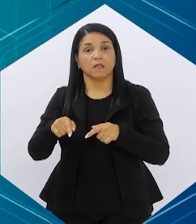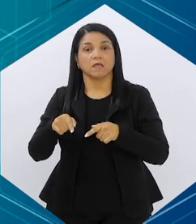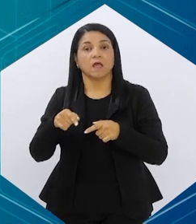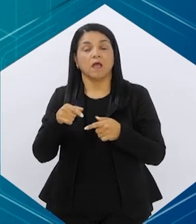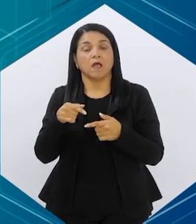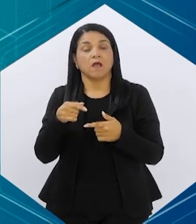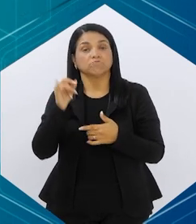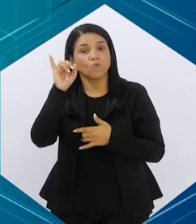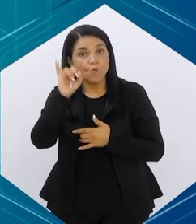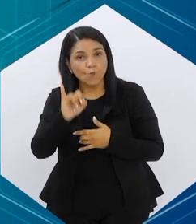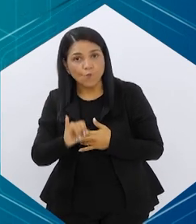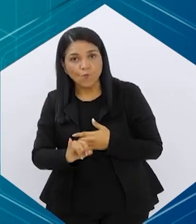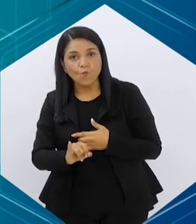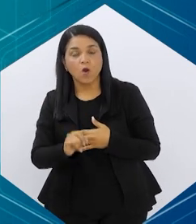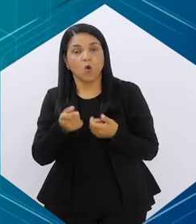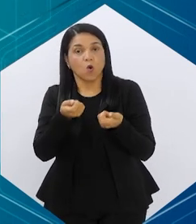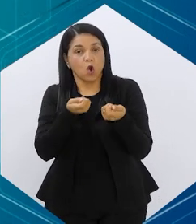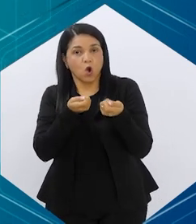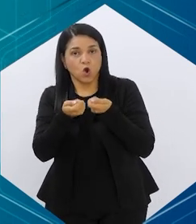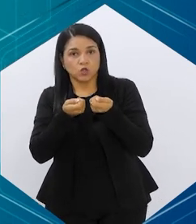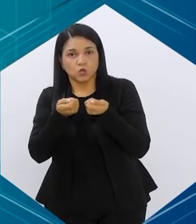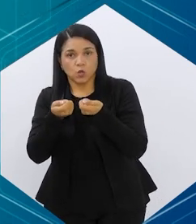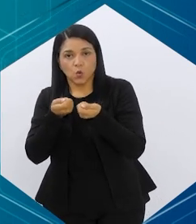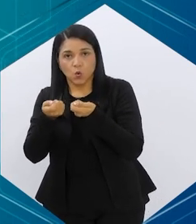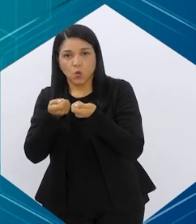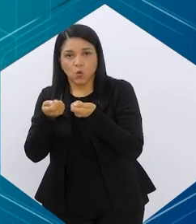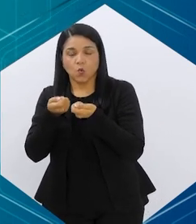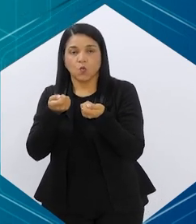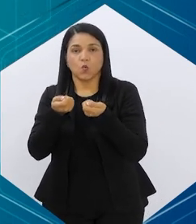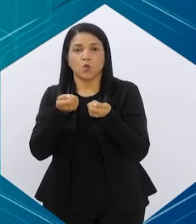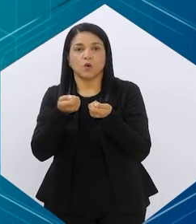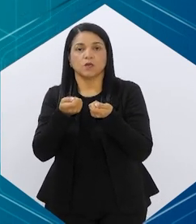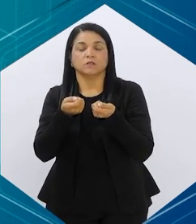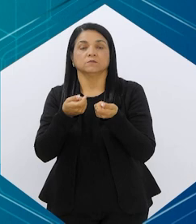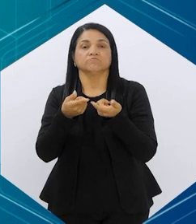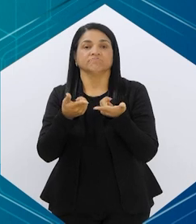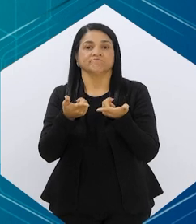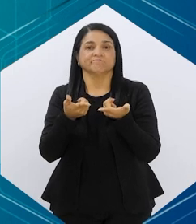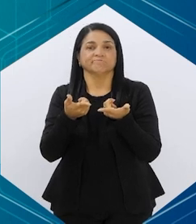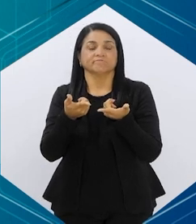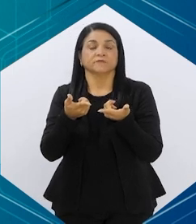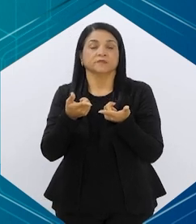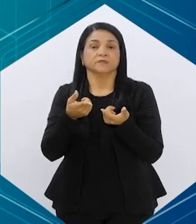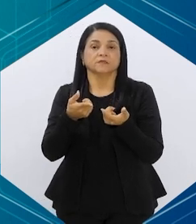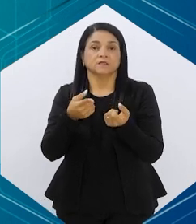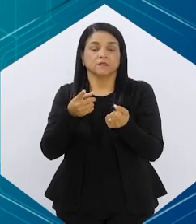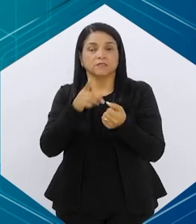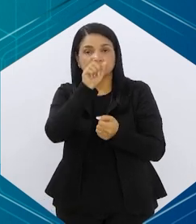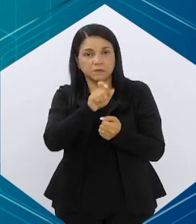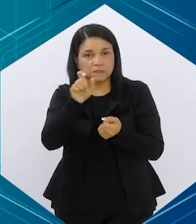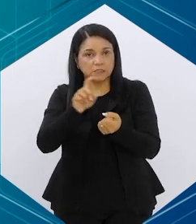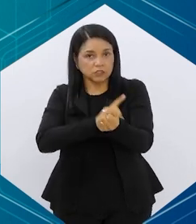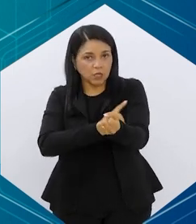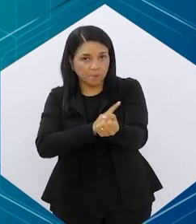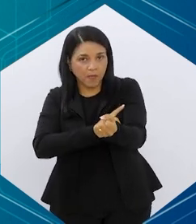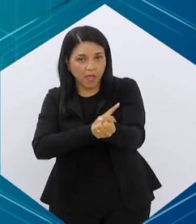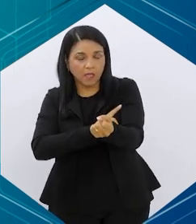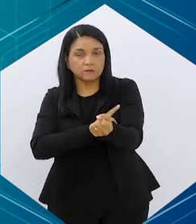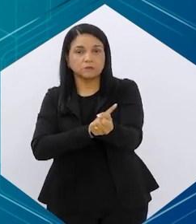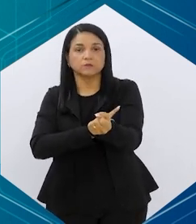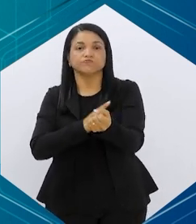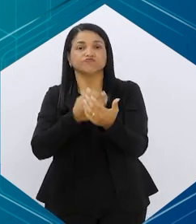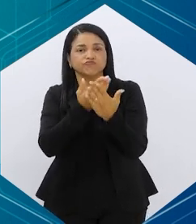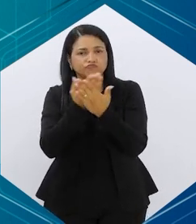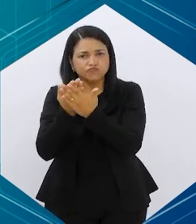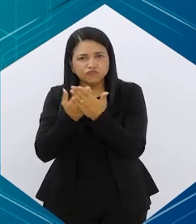a perda de peso, a controle até de níveis de hemoglobina glicada no paciente diabético. No estudo que nós